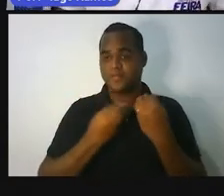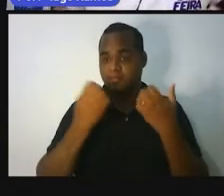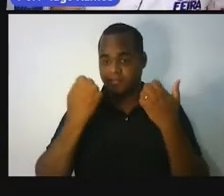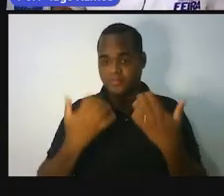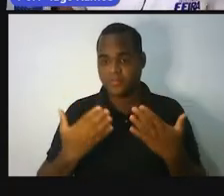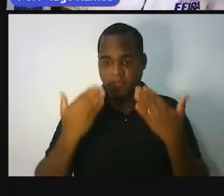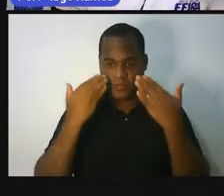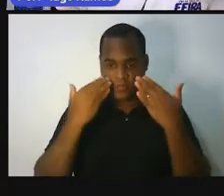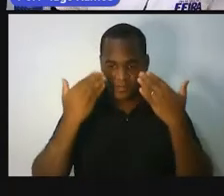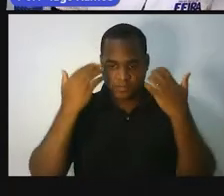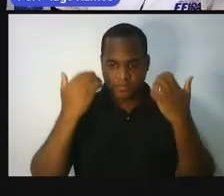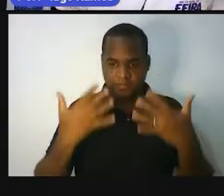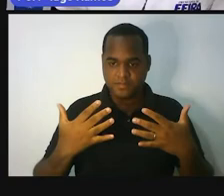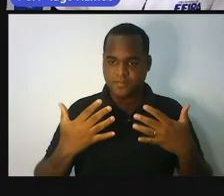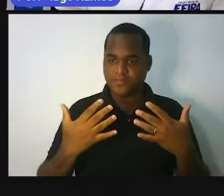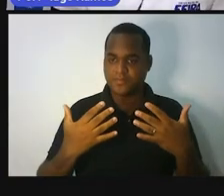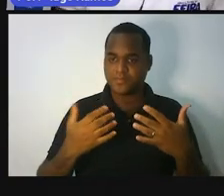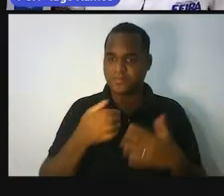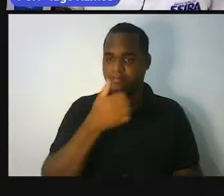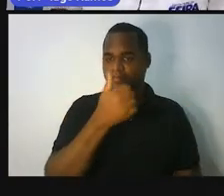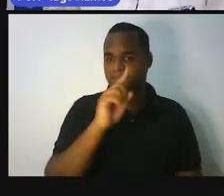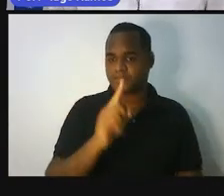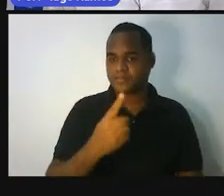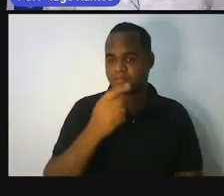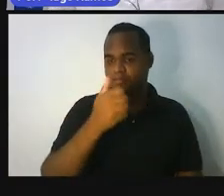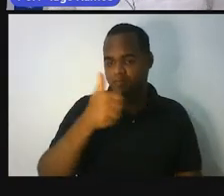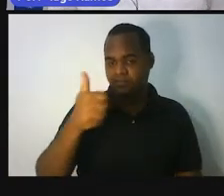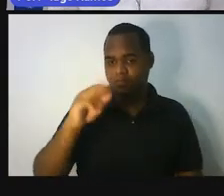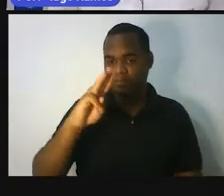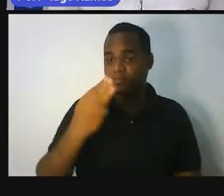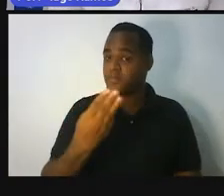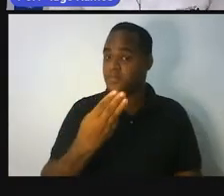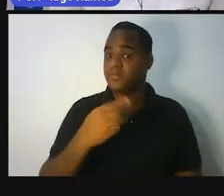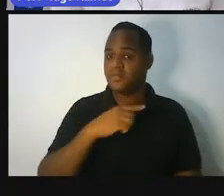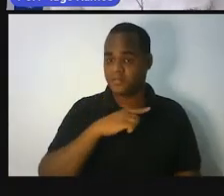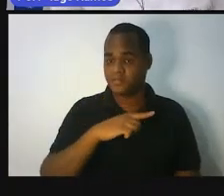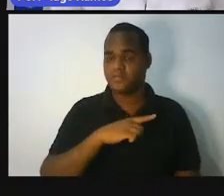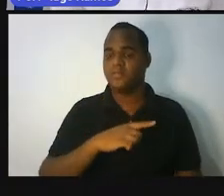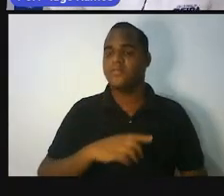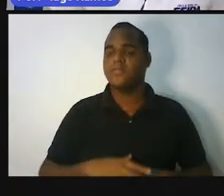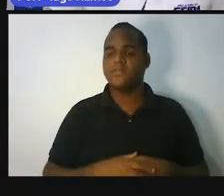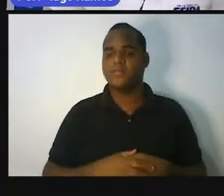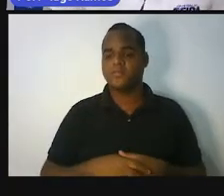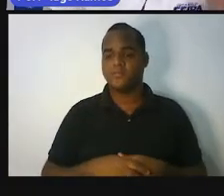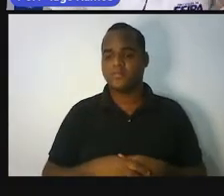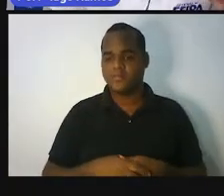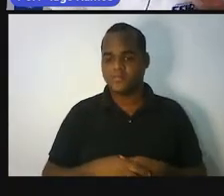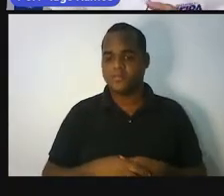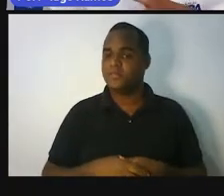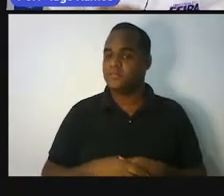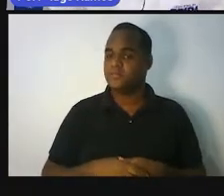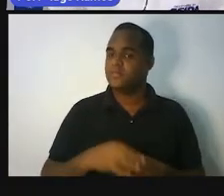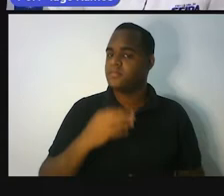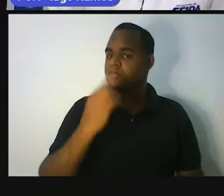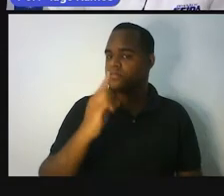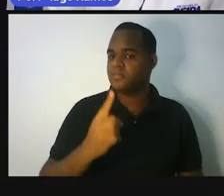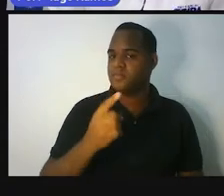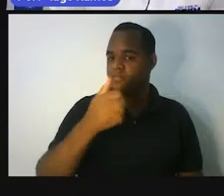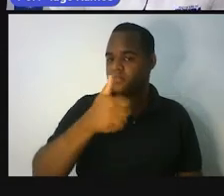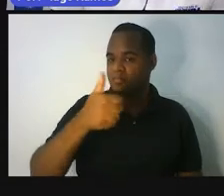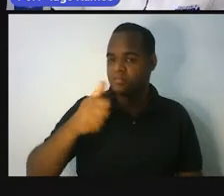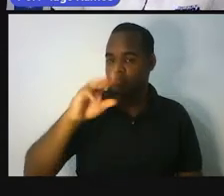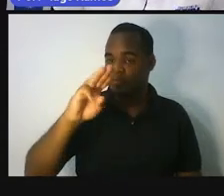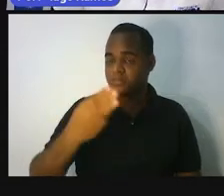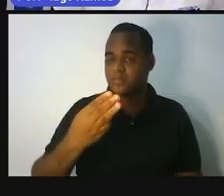A gente está falando de 1.111 milhões. Então, é só você pegar 1.111 e